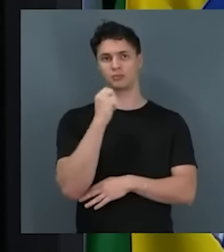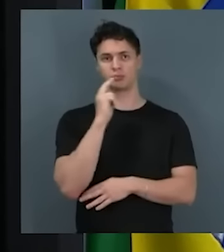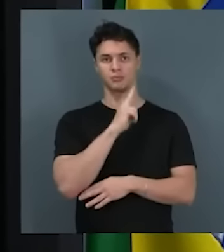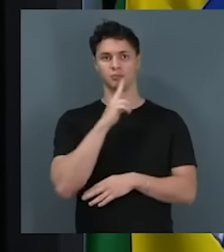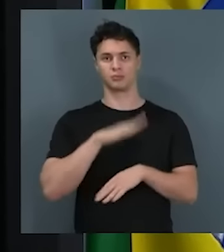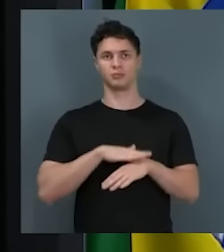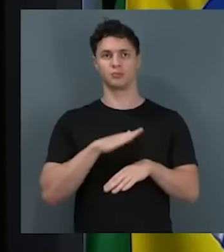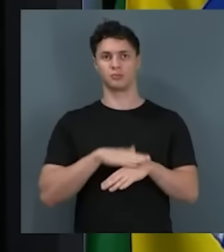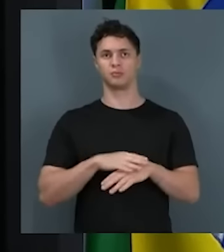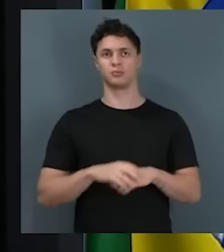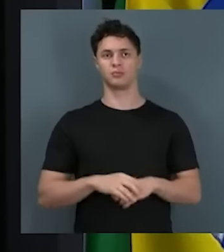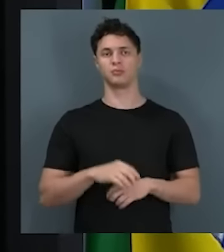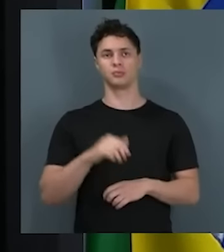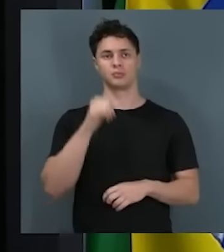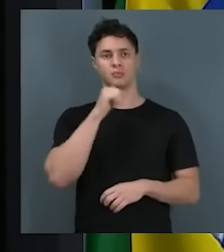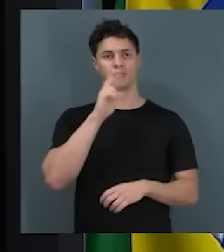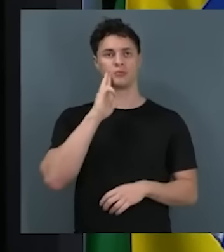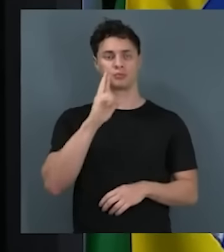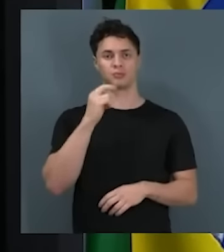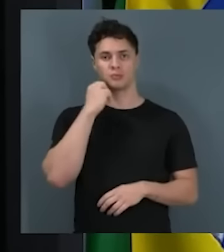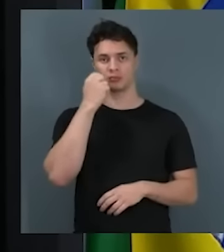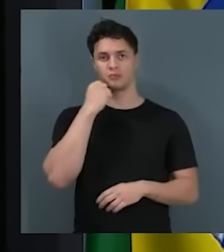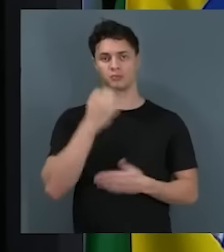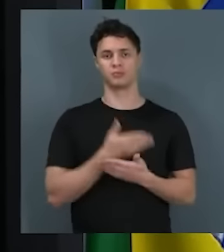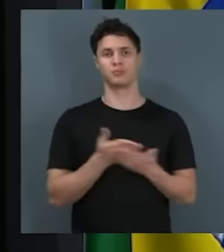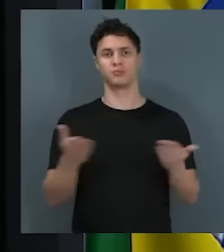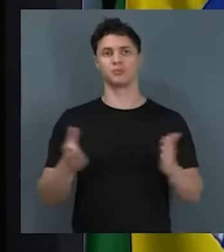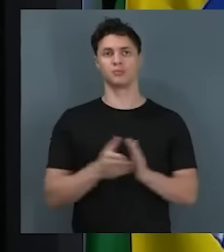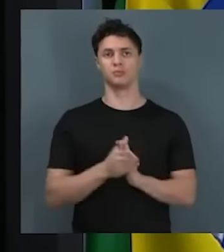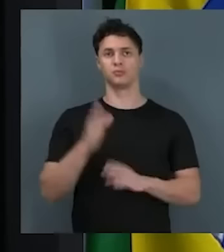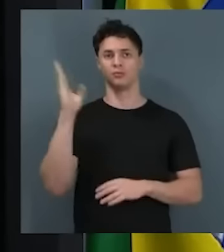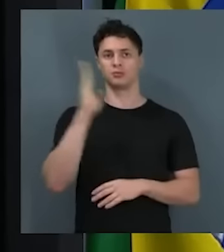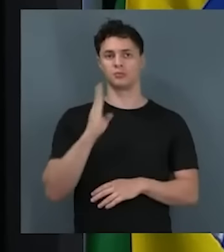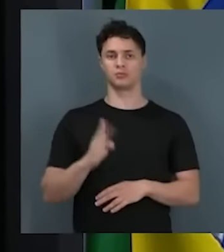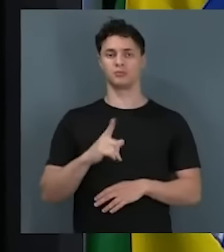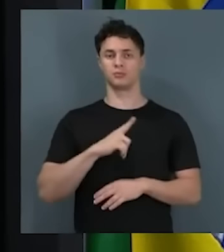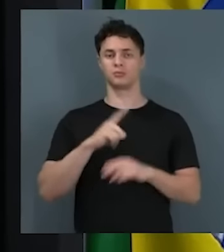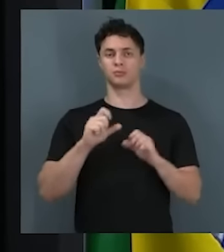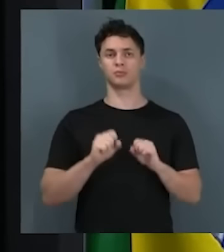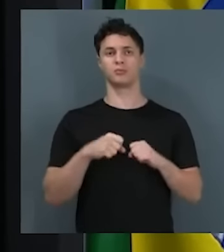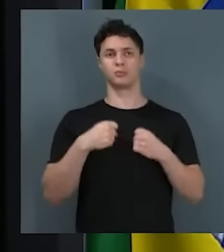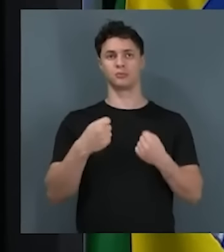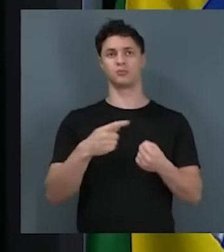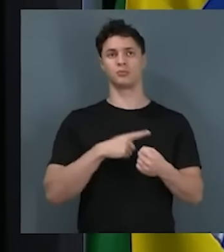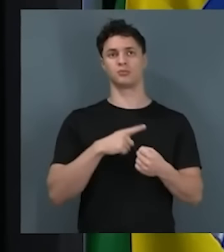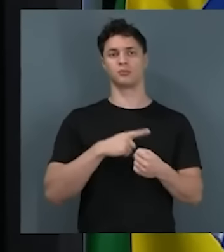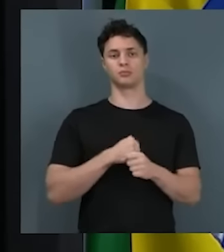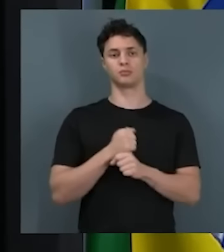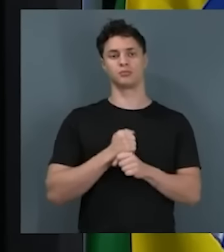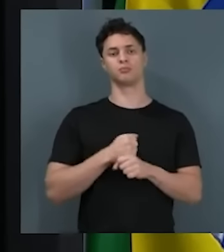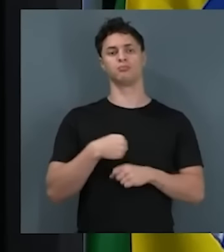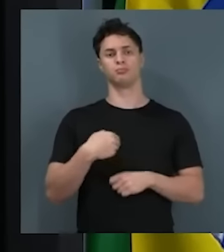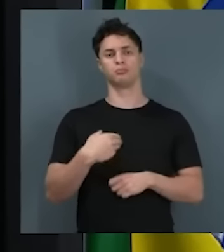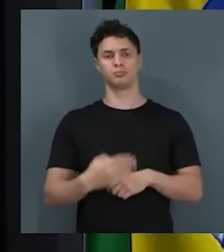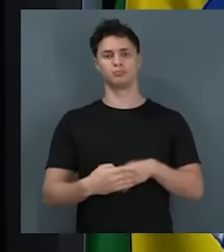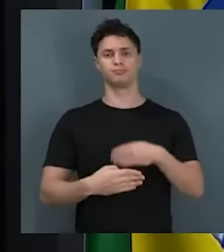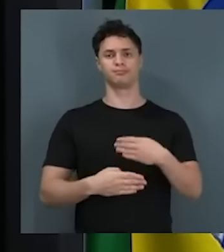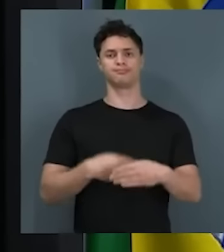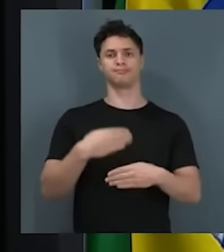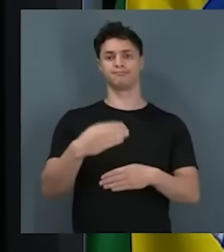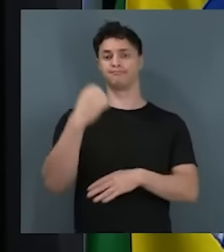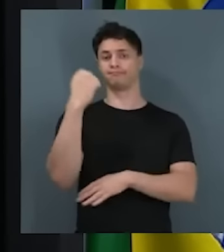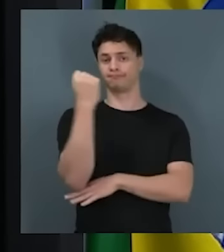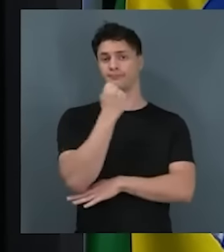momento. Senhoras e senhores senadores, o Brasil vem enfrentando, ano após ano, graves